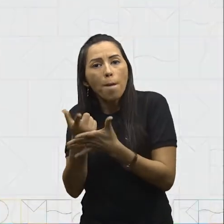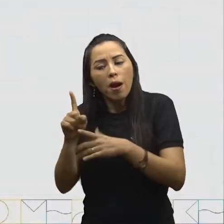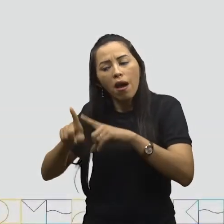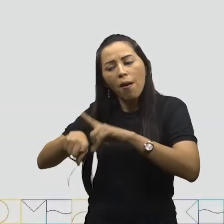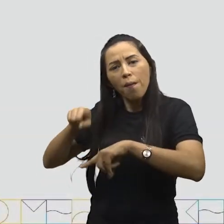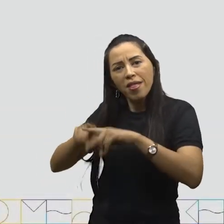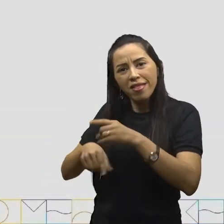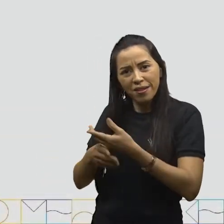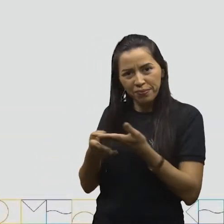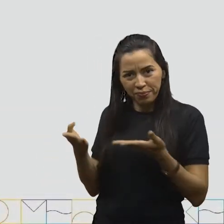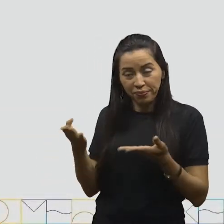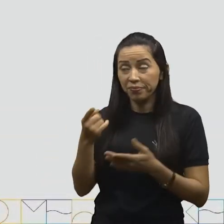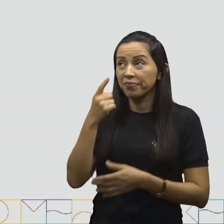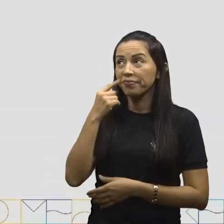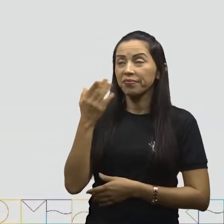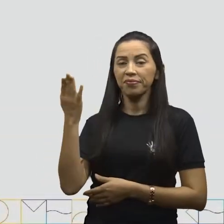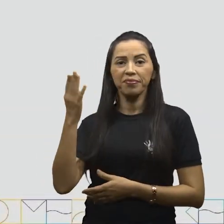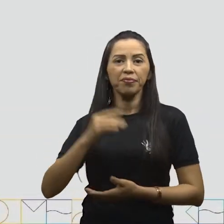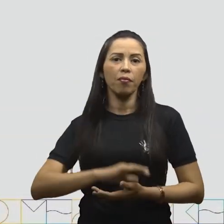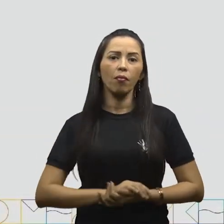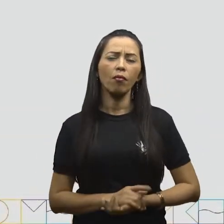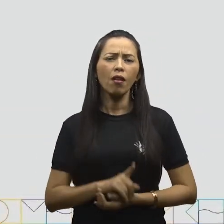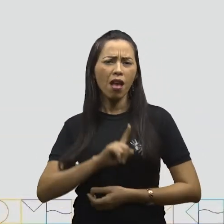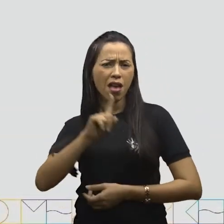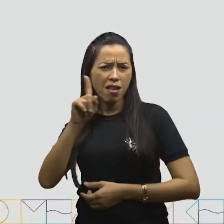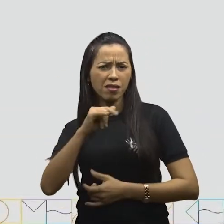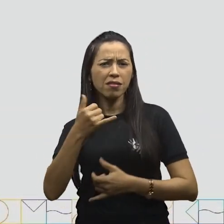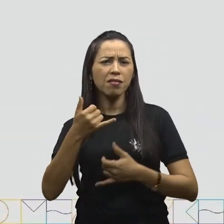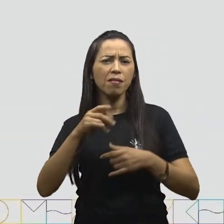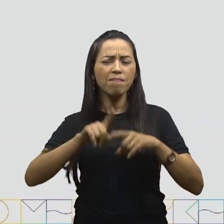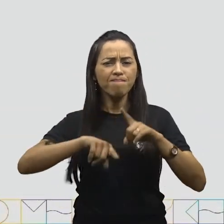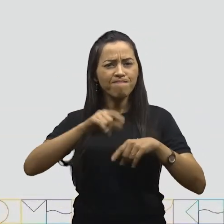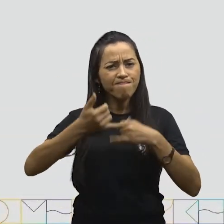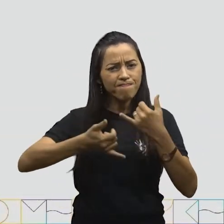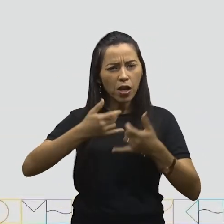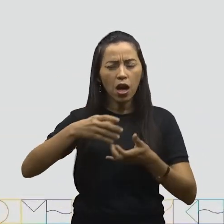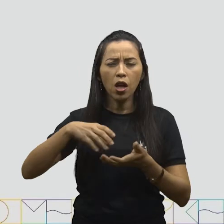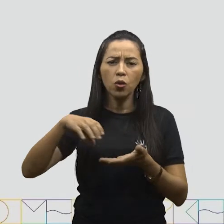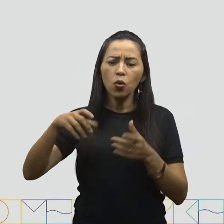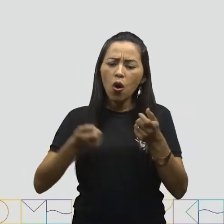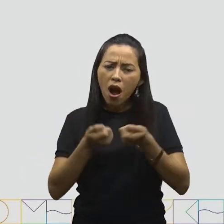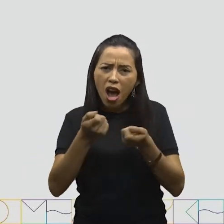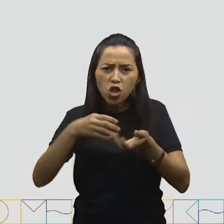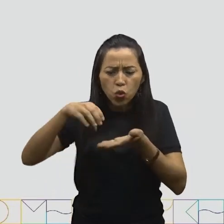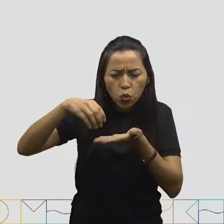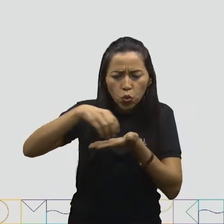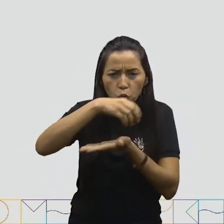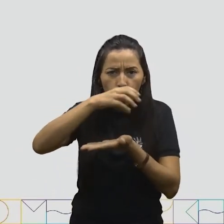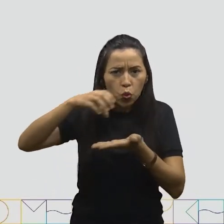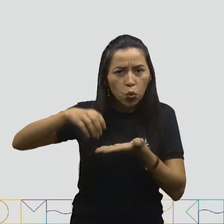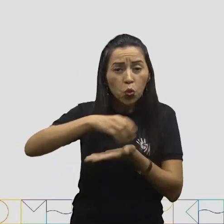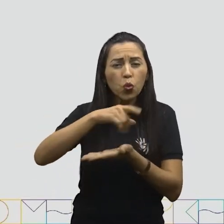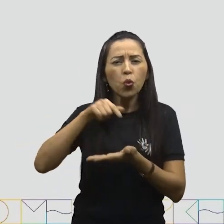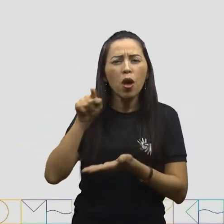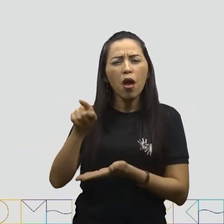objetos a seguir. Este carrinho custa 12 reais.